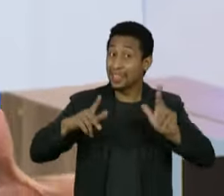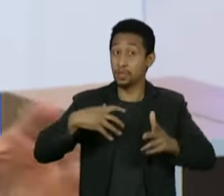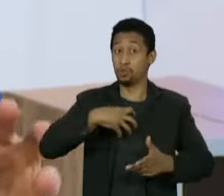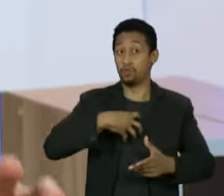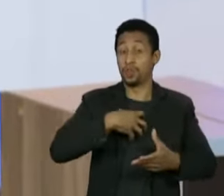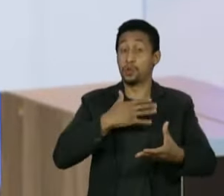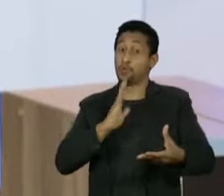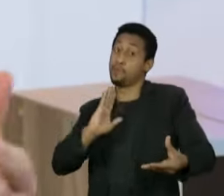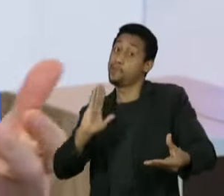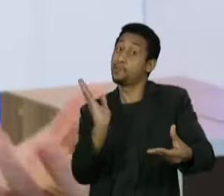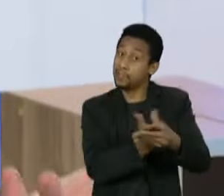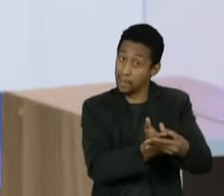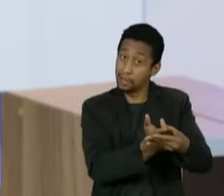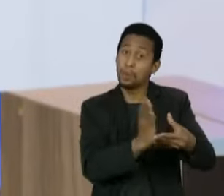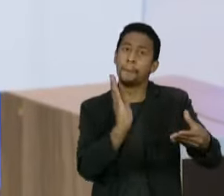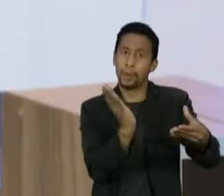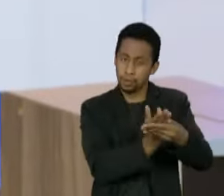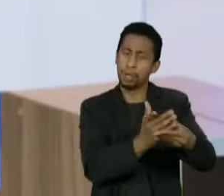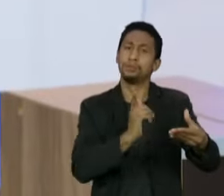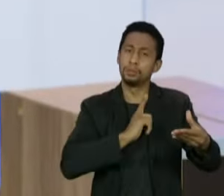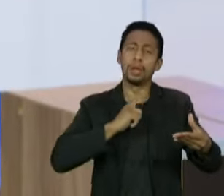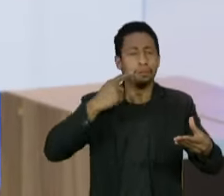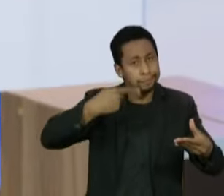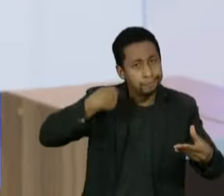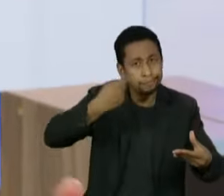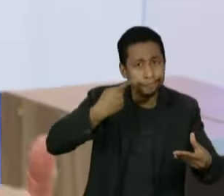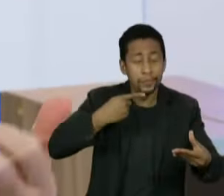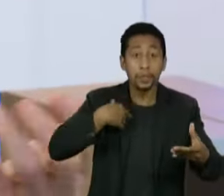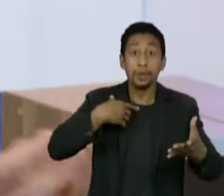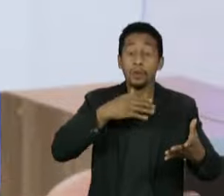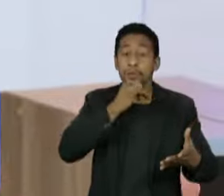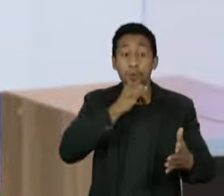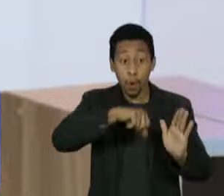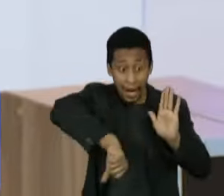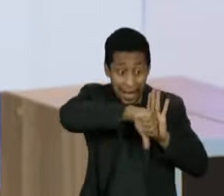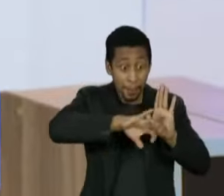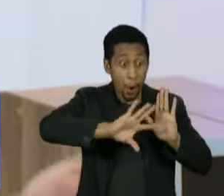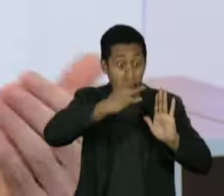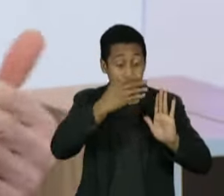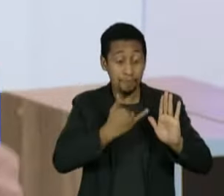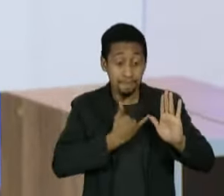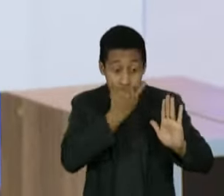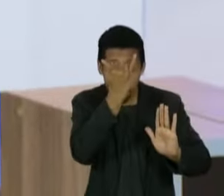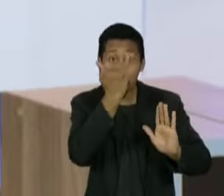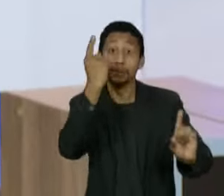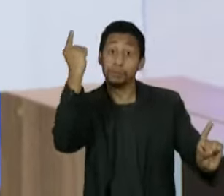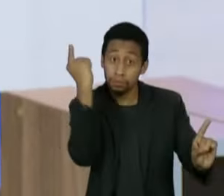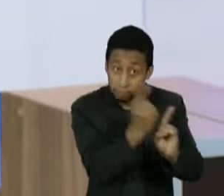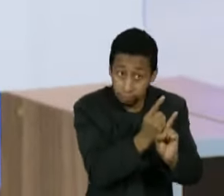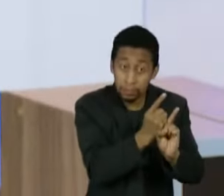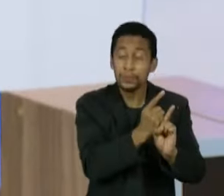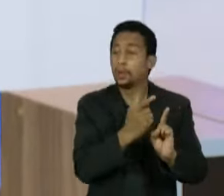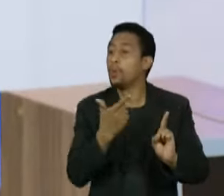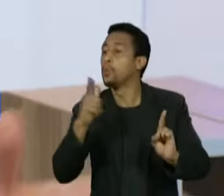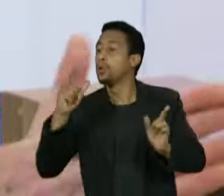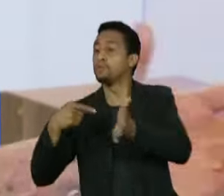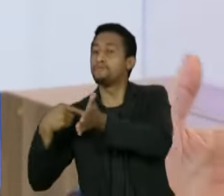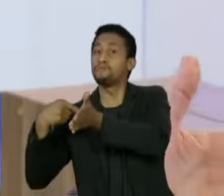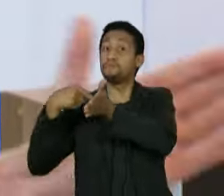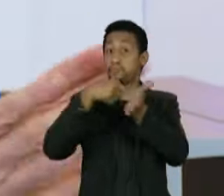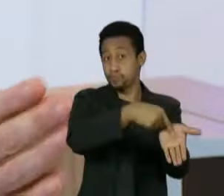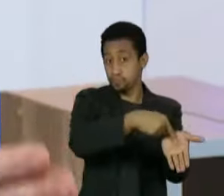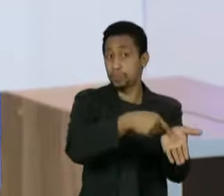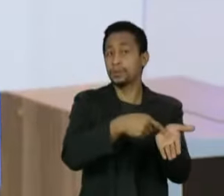tem ali, uma vez deflagrada a ação penal, atribuindo aquela denúncia feita pelo titular da ação penal,